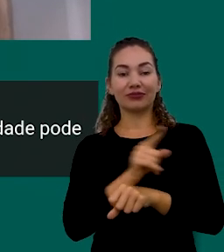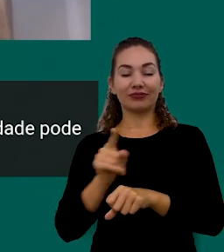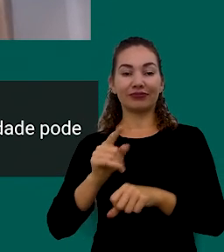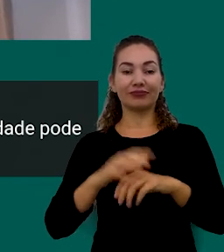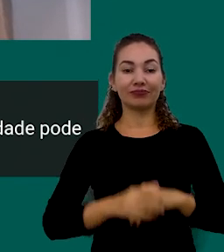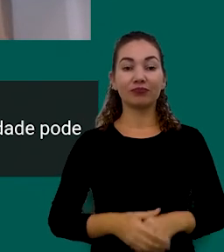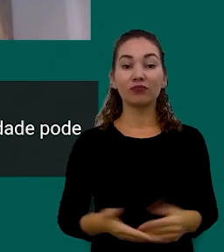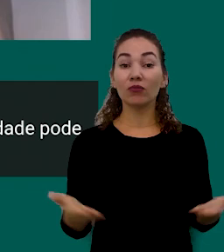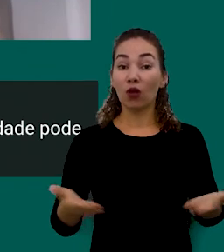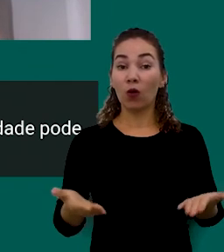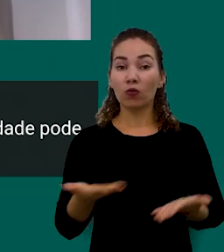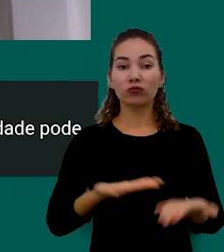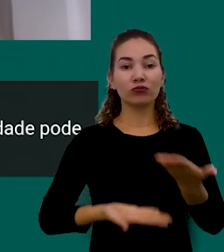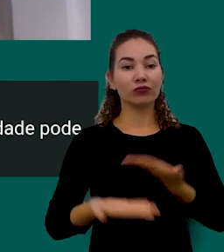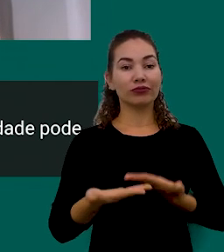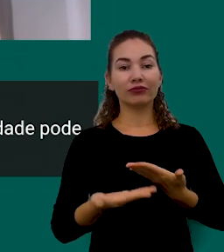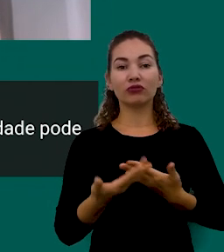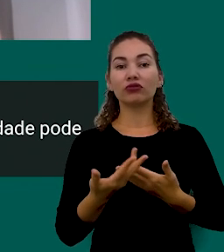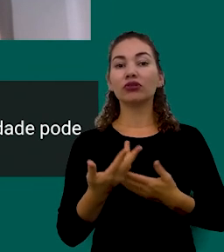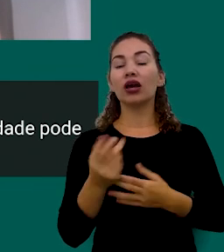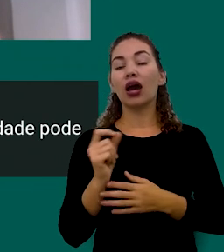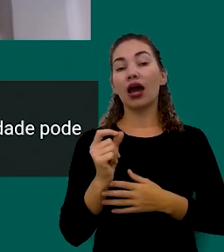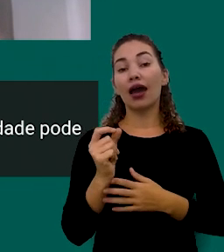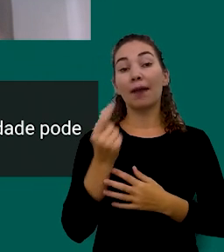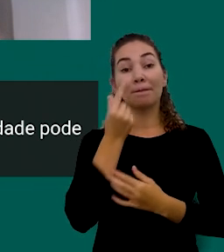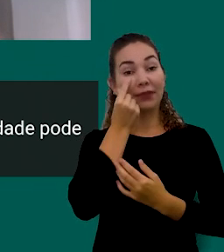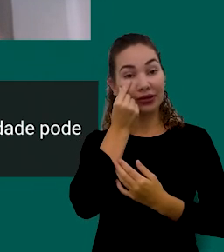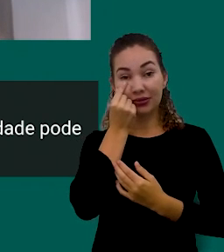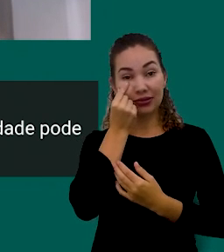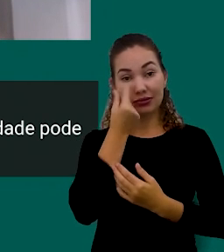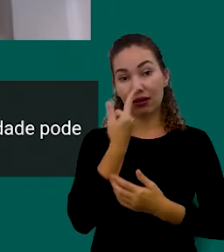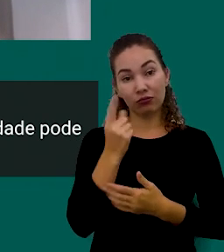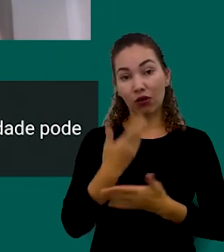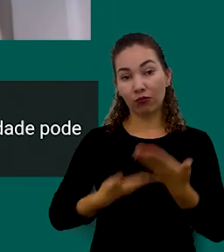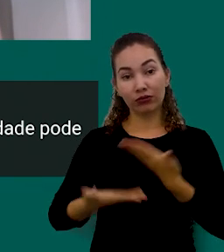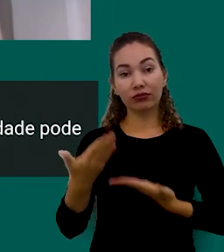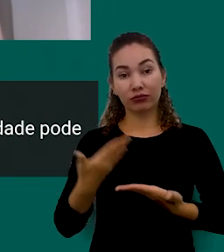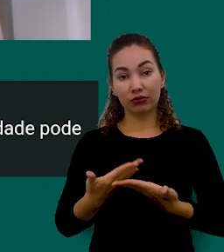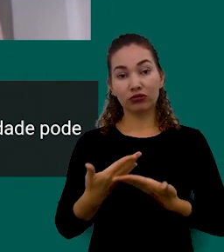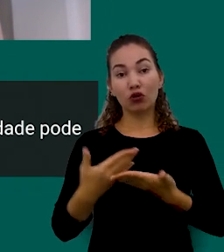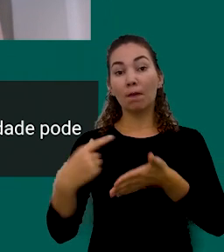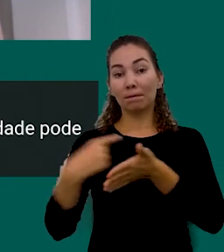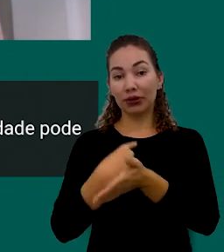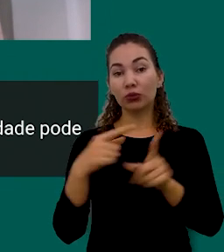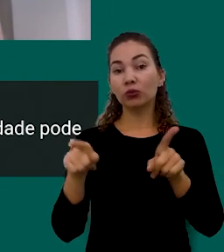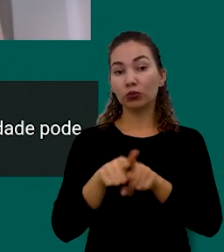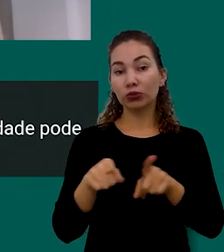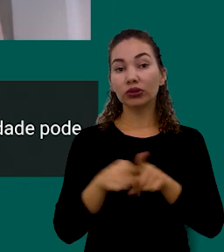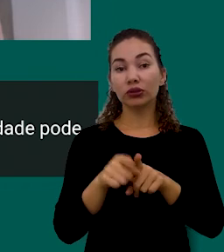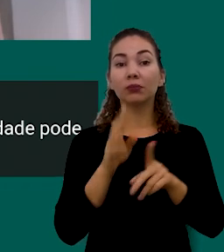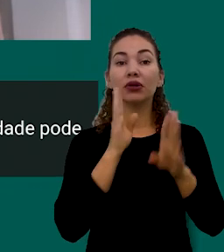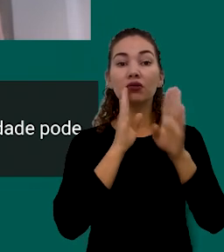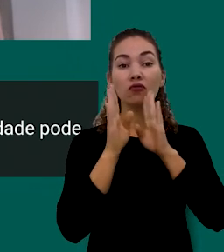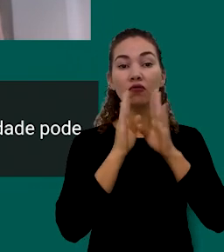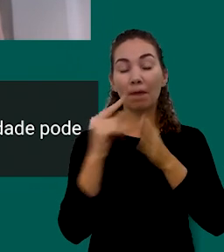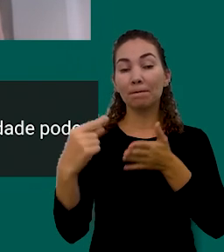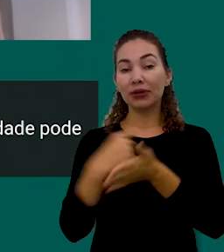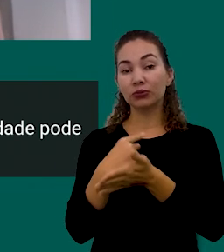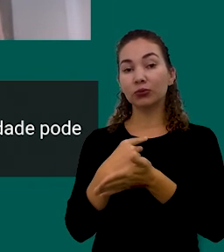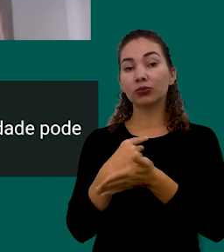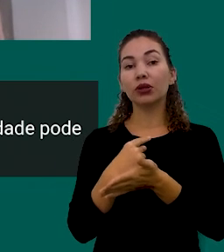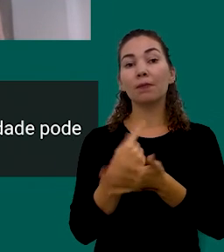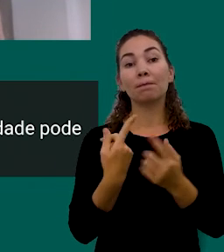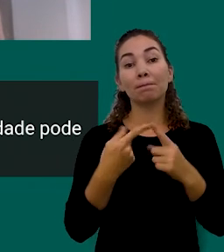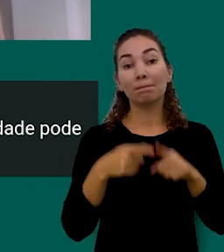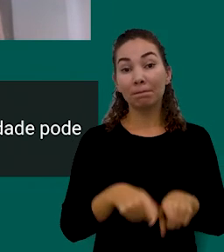Hoje Os Atendimentos Eles Não Estão Ocorrendo De Forma Presencial Foi Uma Pergunta Que Fernanda Trouxe Aqui Também Pelo Facebook Mas